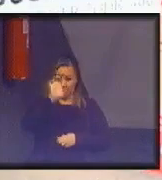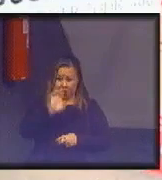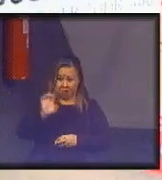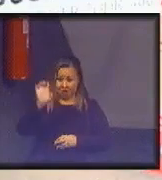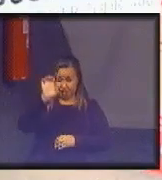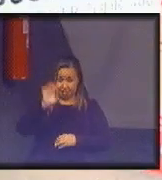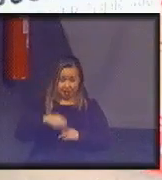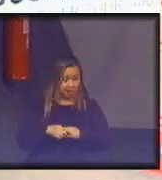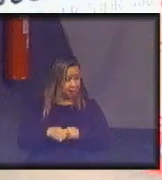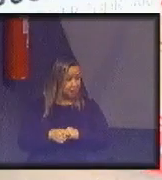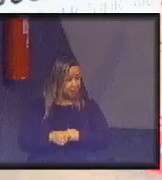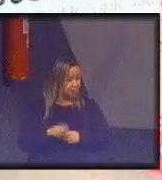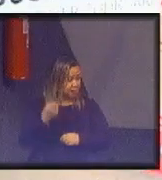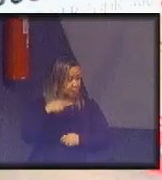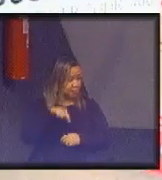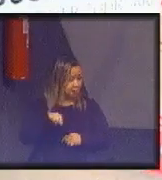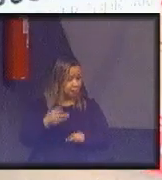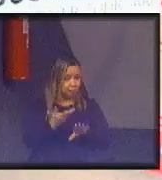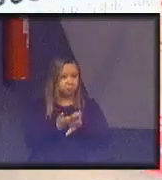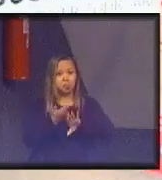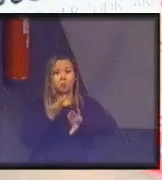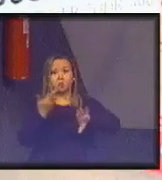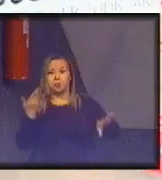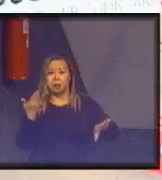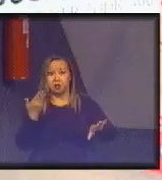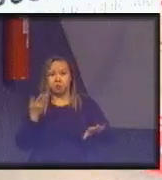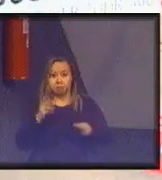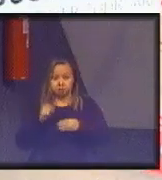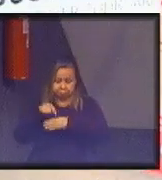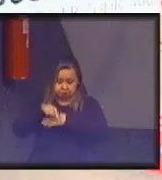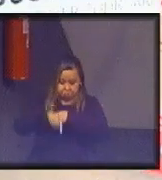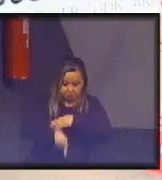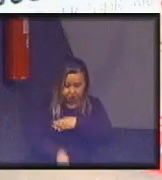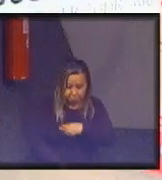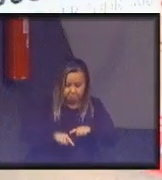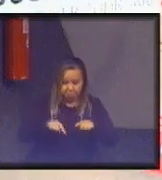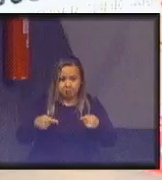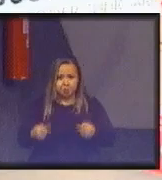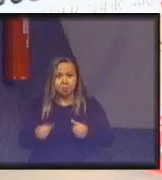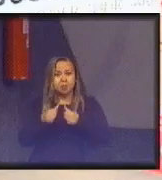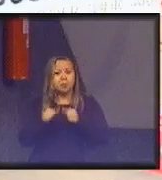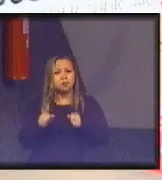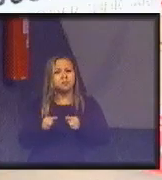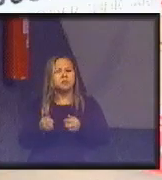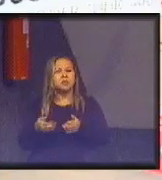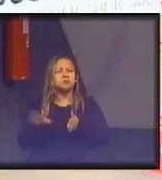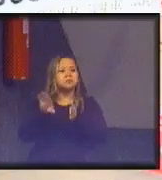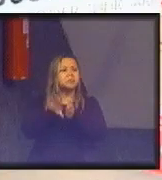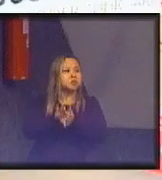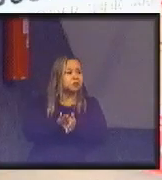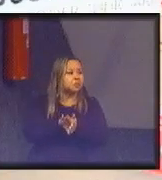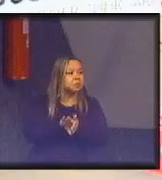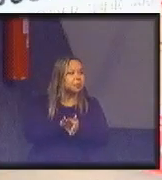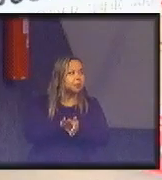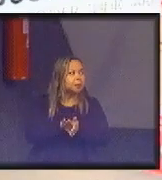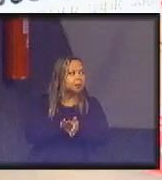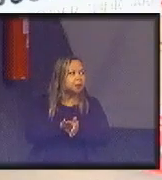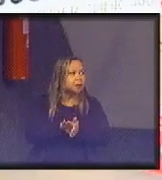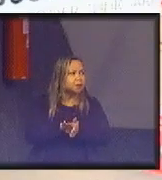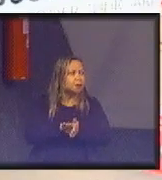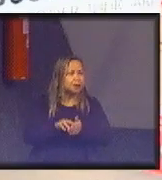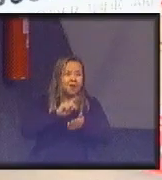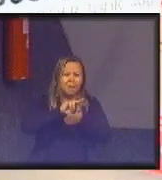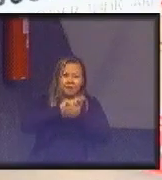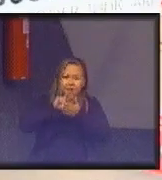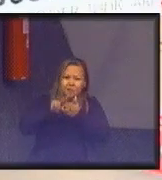que foi rompido, a beira do abismo que a gente está chegando, que vai nos